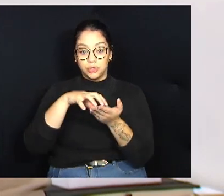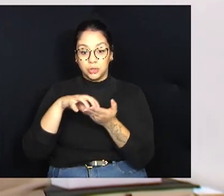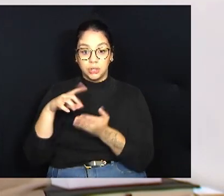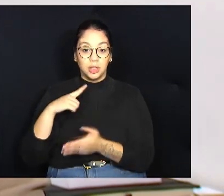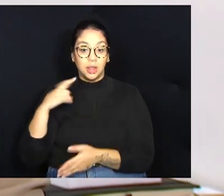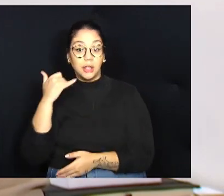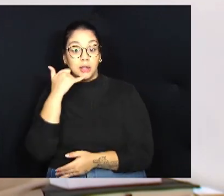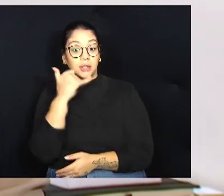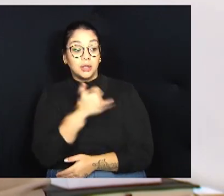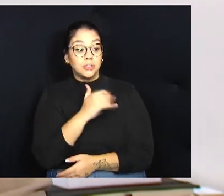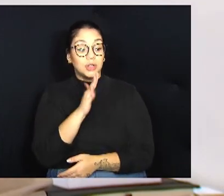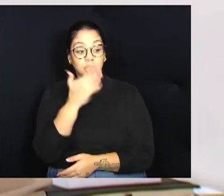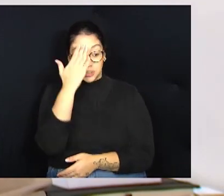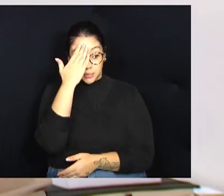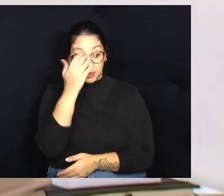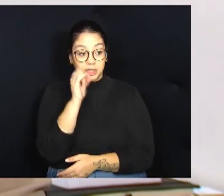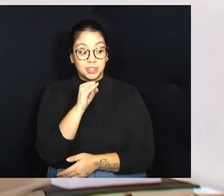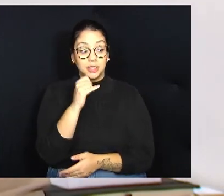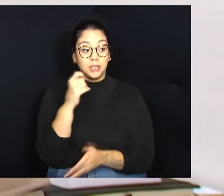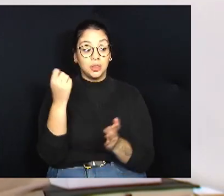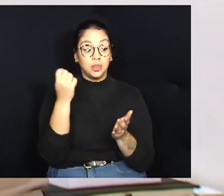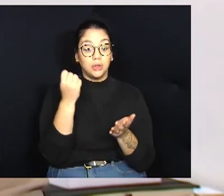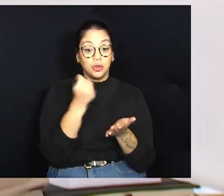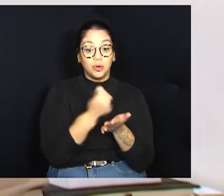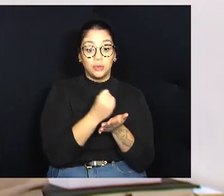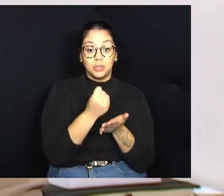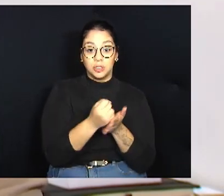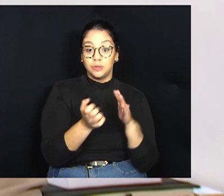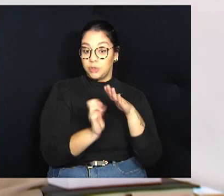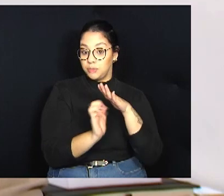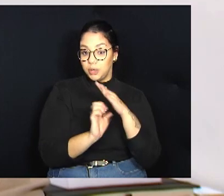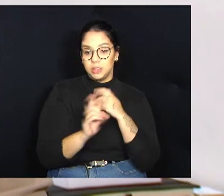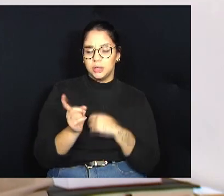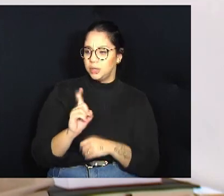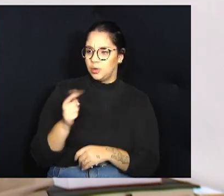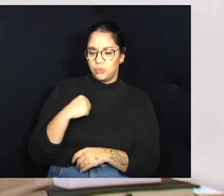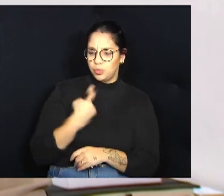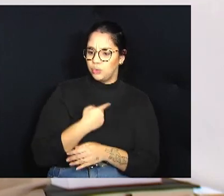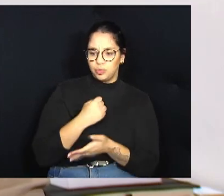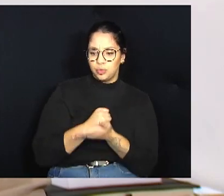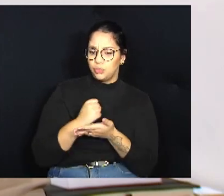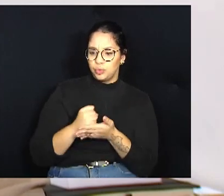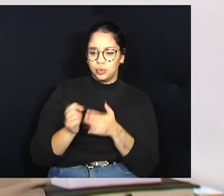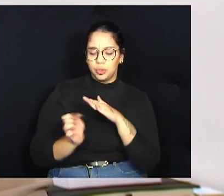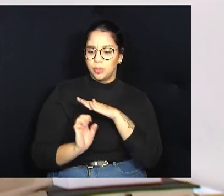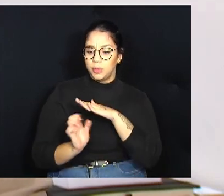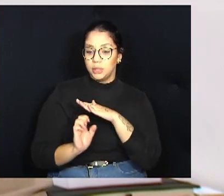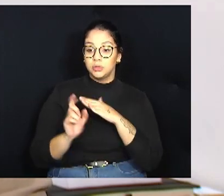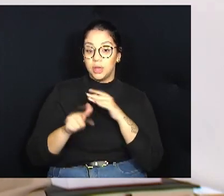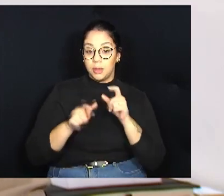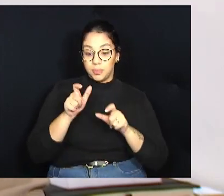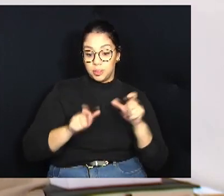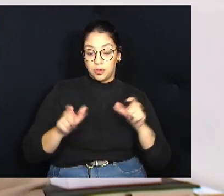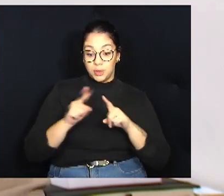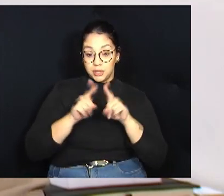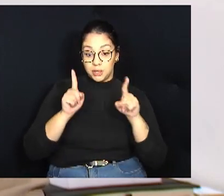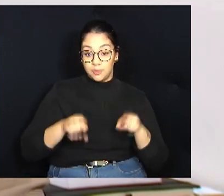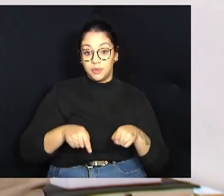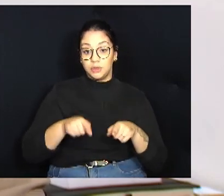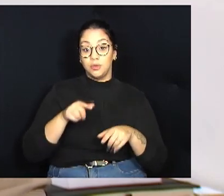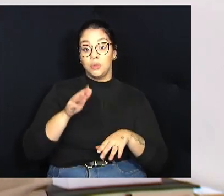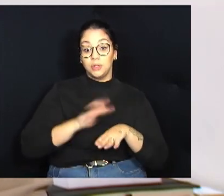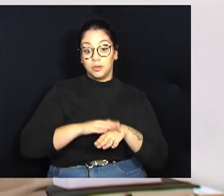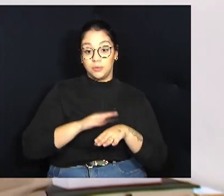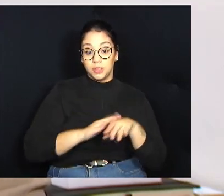querendo saber se a gente contratou empresa para fazer isso. E a gente não contratou. Os próprios servidores estão fazendo a